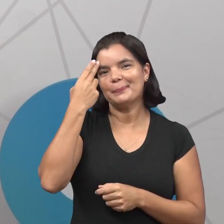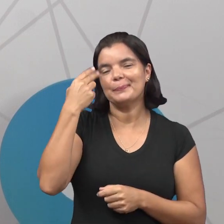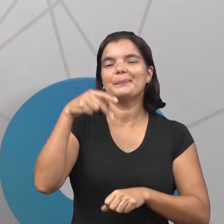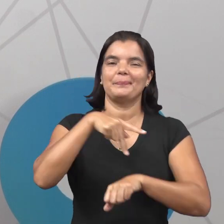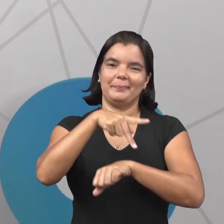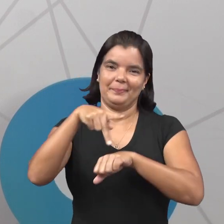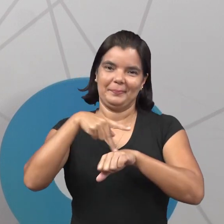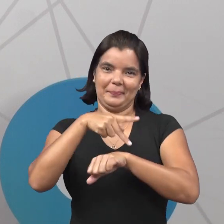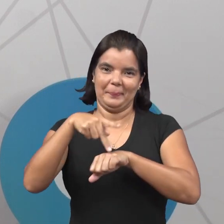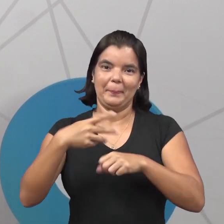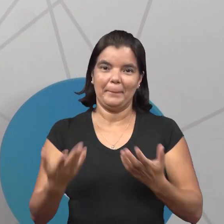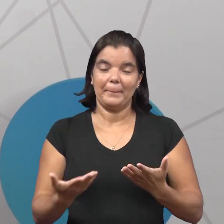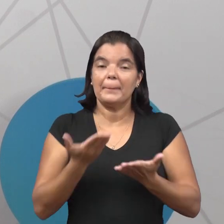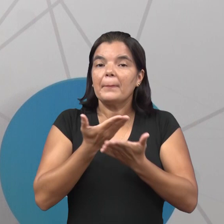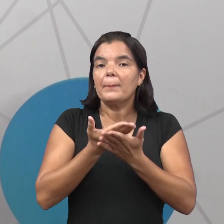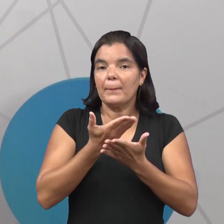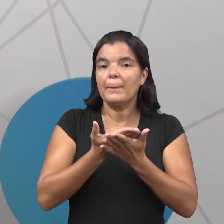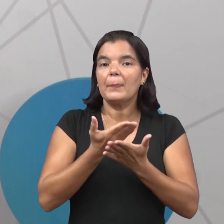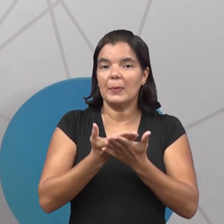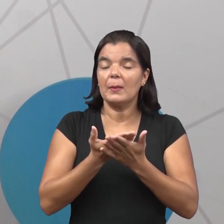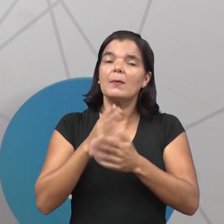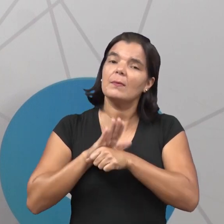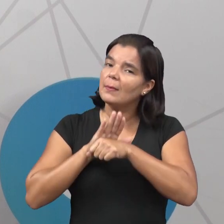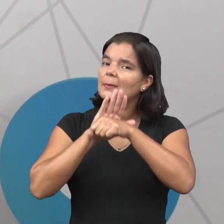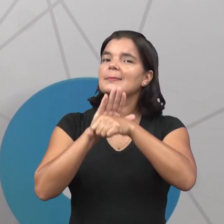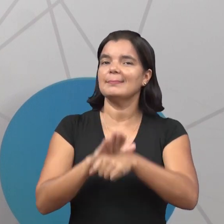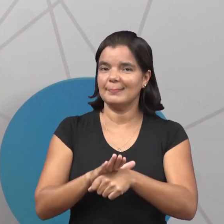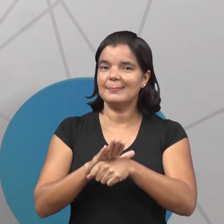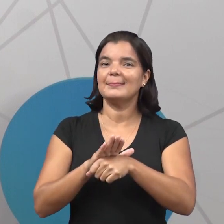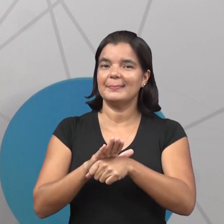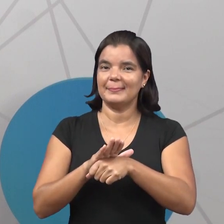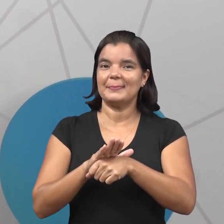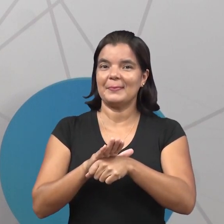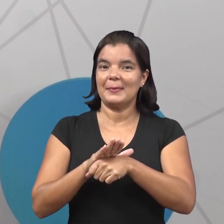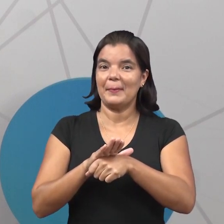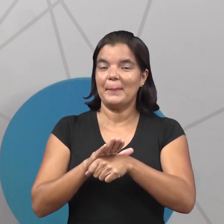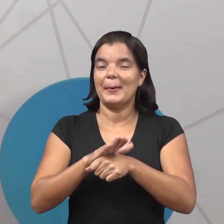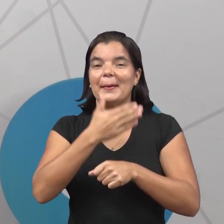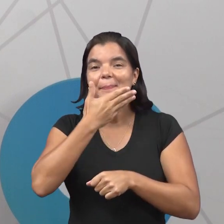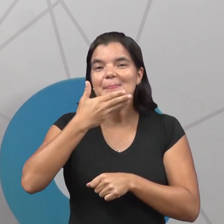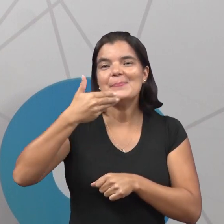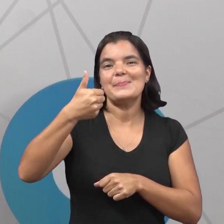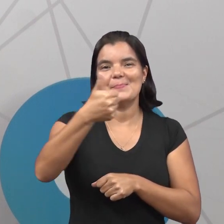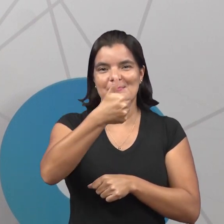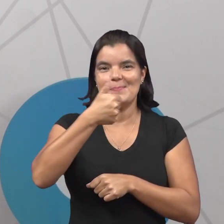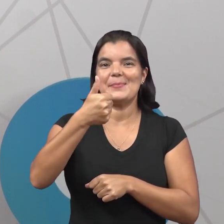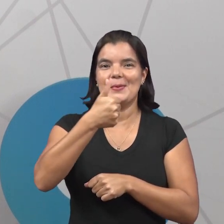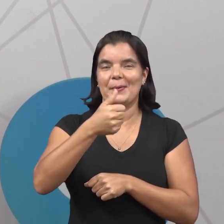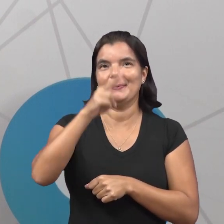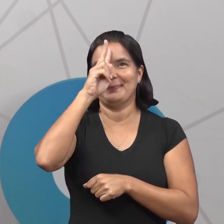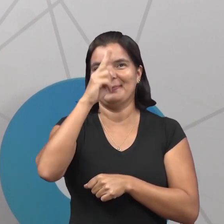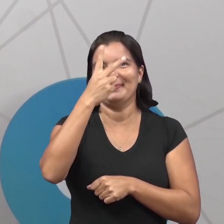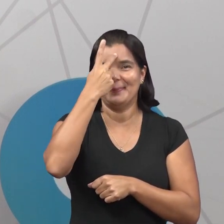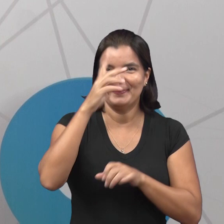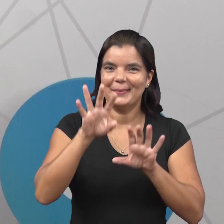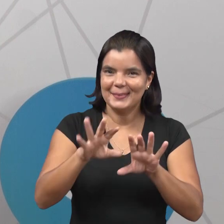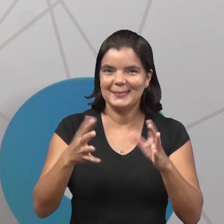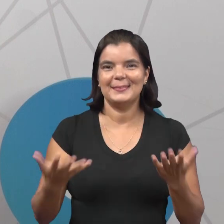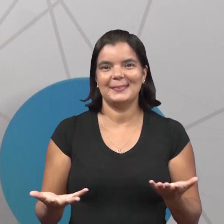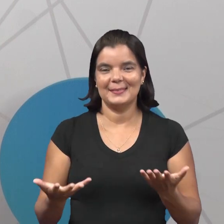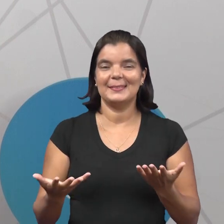país. E essa aula vai contribuir para isso, para solucionar enganos como esse,